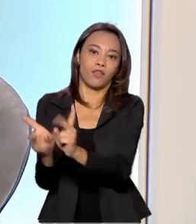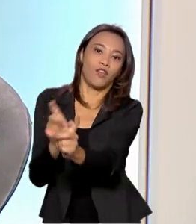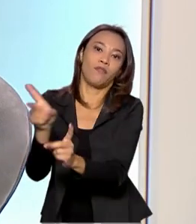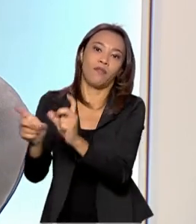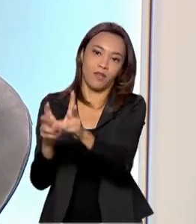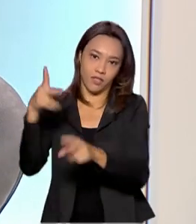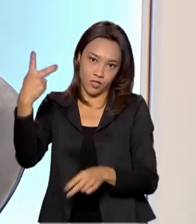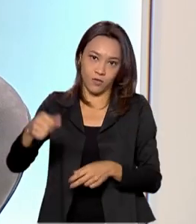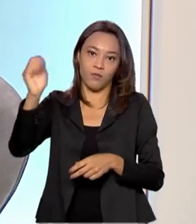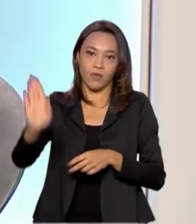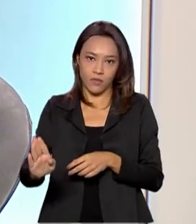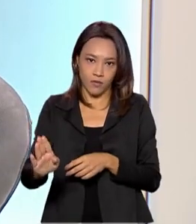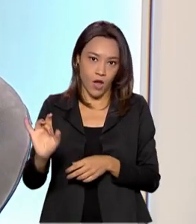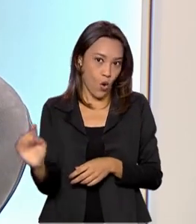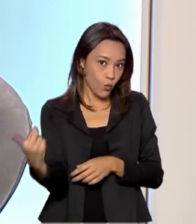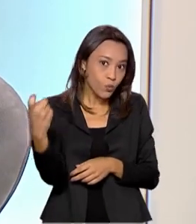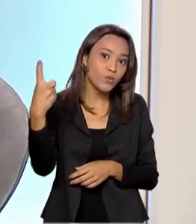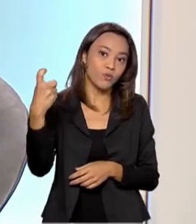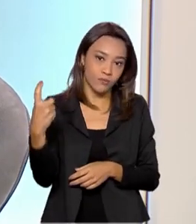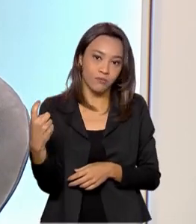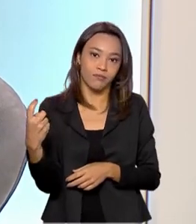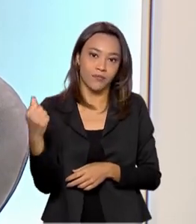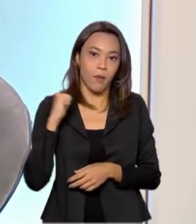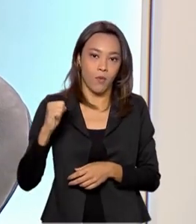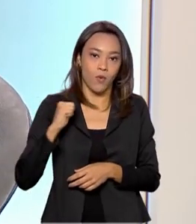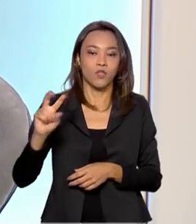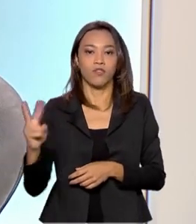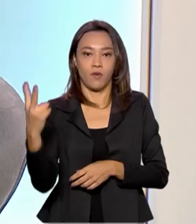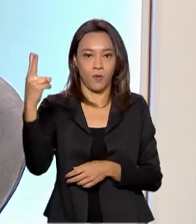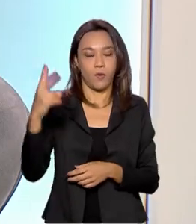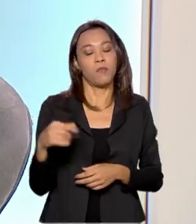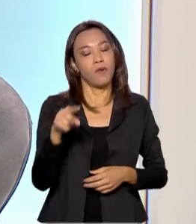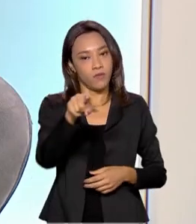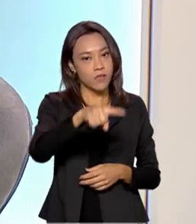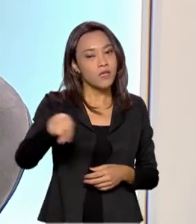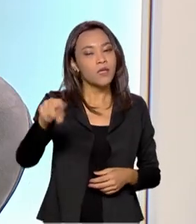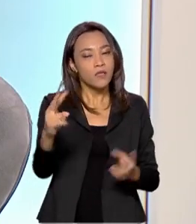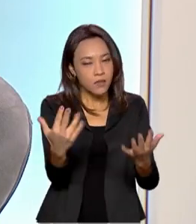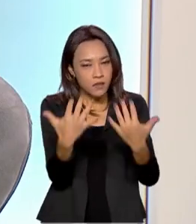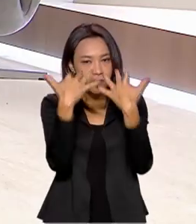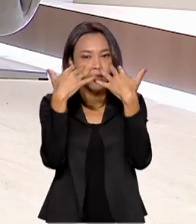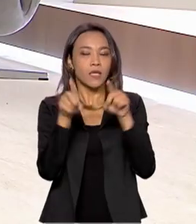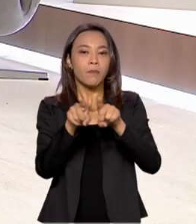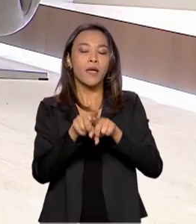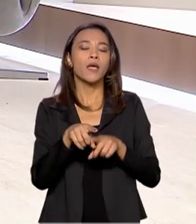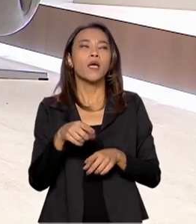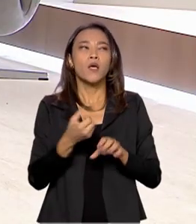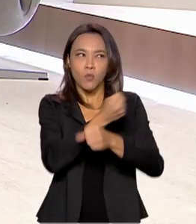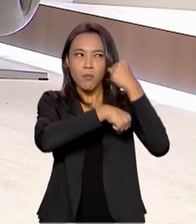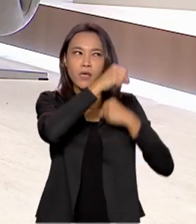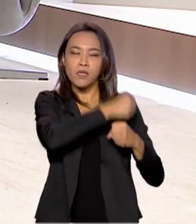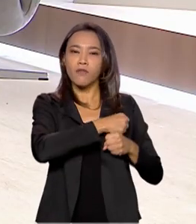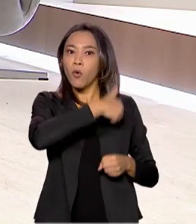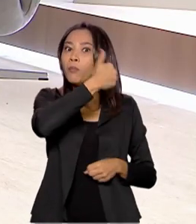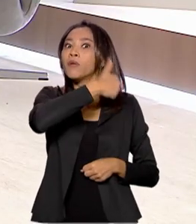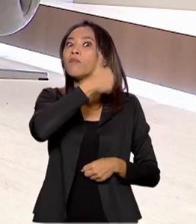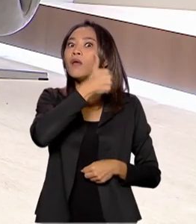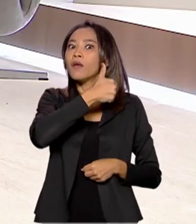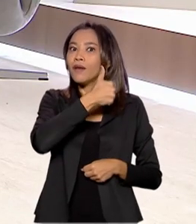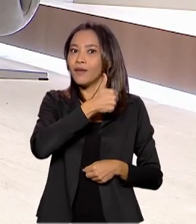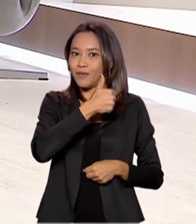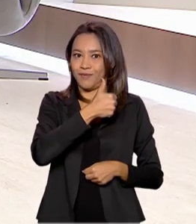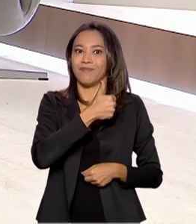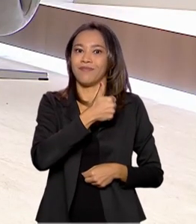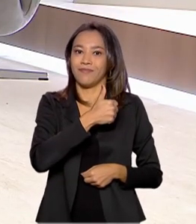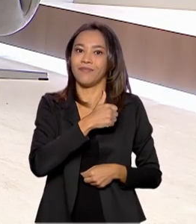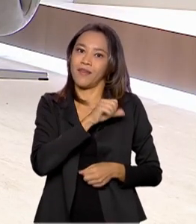no Brasil. Só para vocês terem uma ideia, e nossos ouvintes também, ano passado foi o primeiro ano efetivo de comercialização